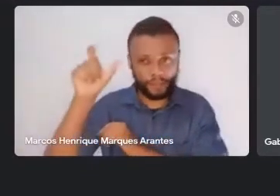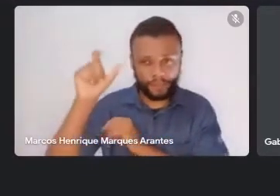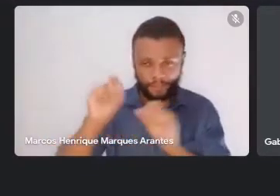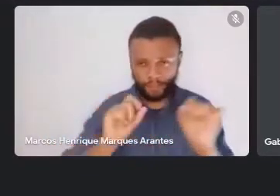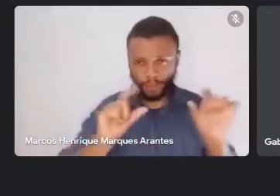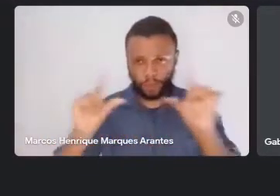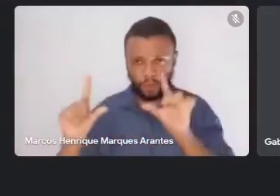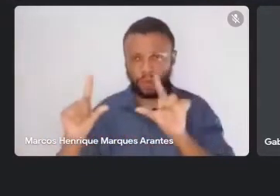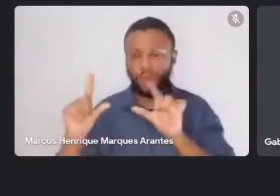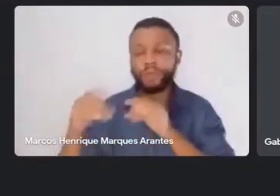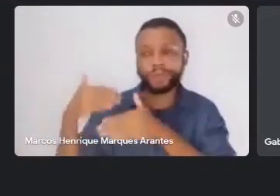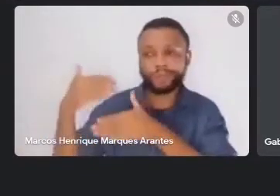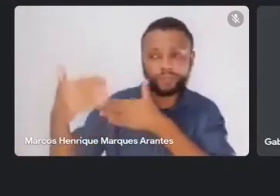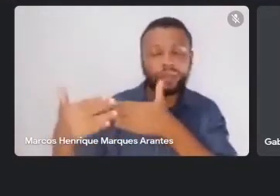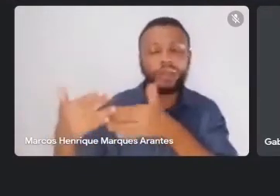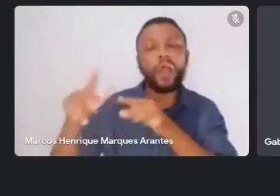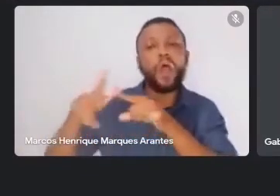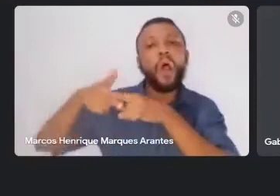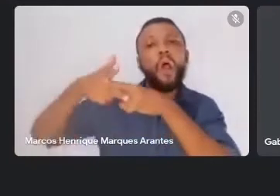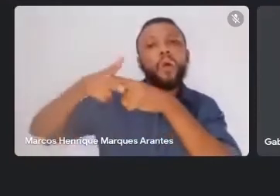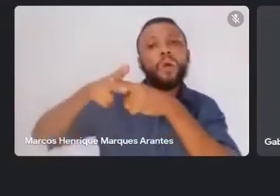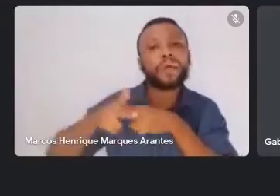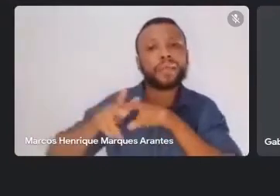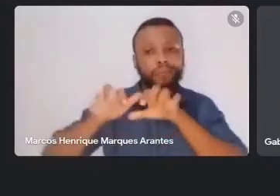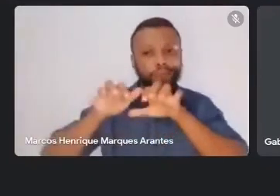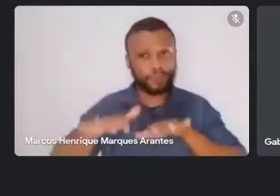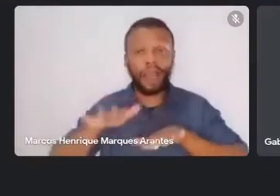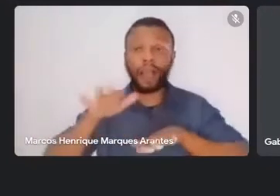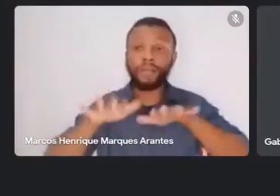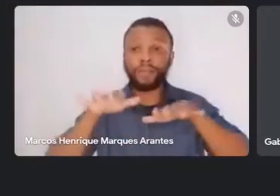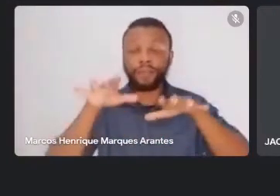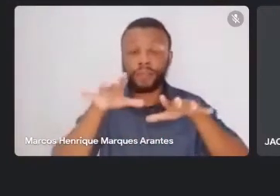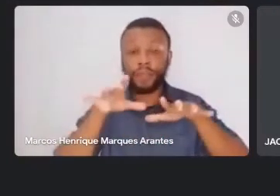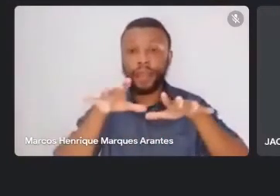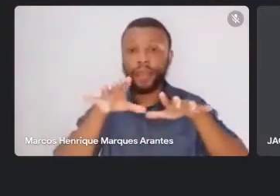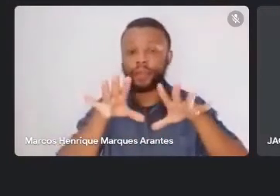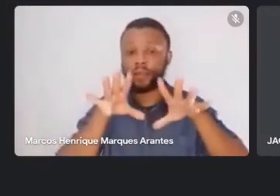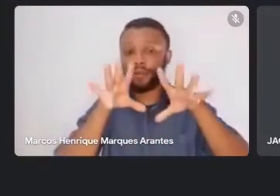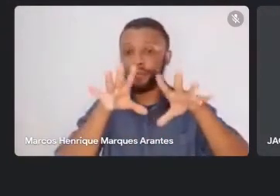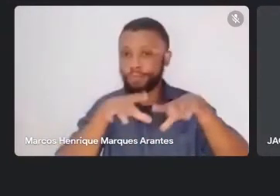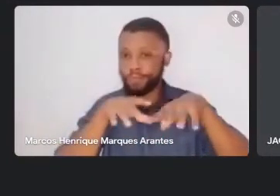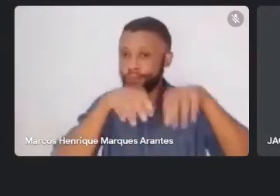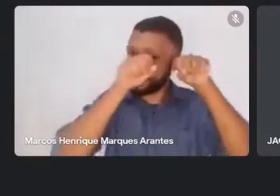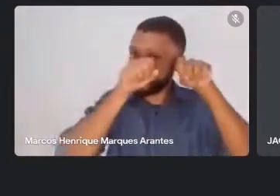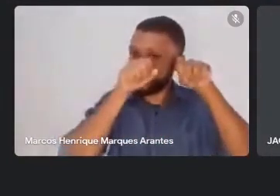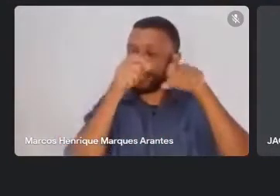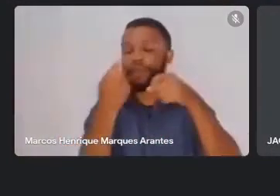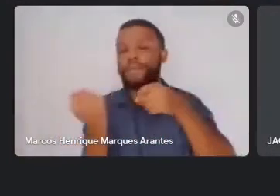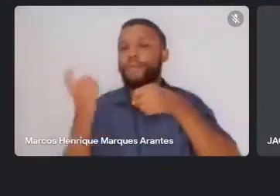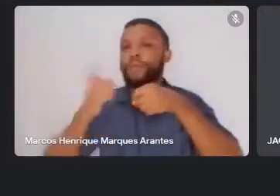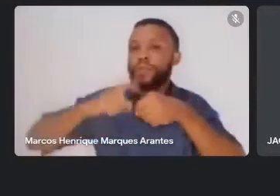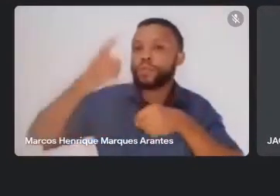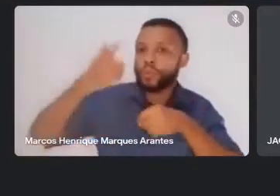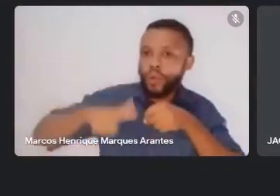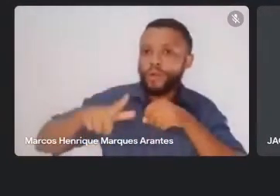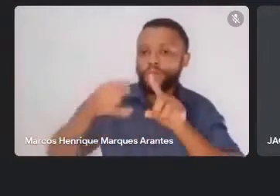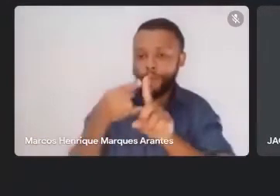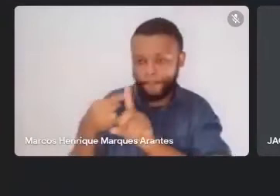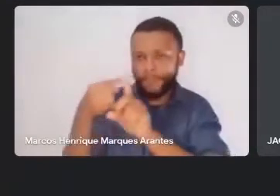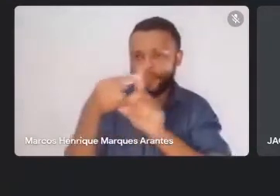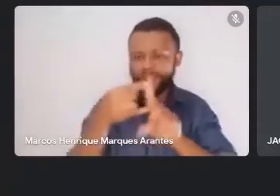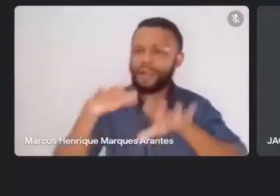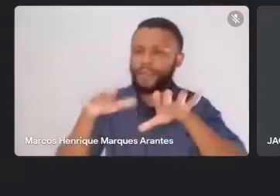computador. Olha só, às vezes, você saindo e entrando na sala de novo, ele reconhece o teu som. O MIT faz isso às vezes.